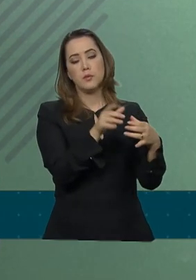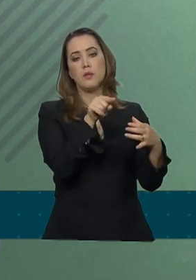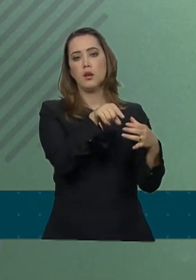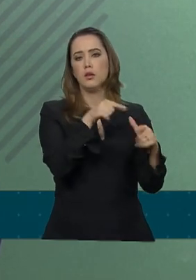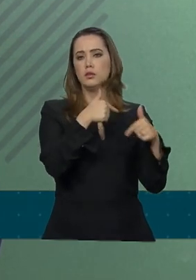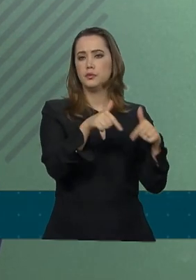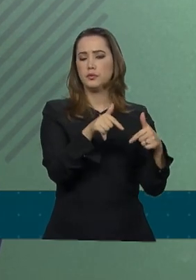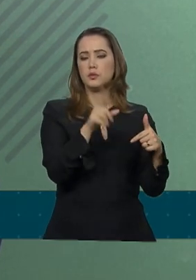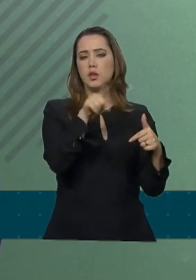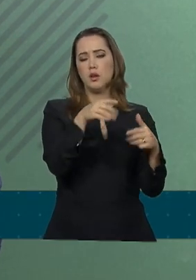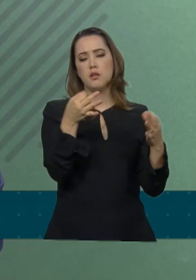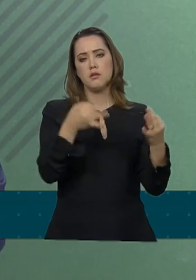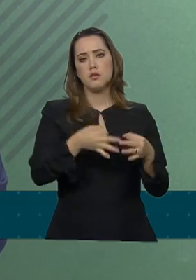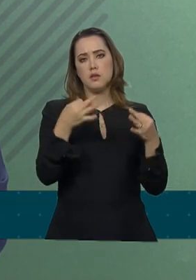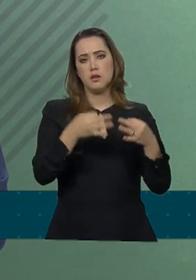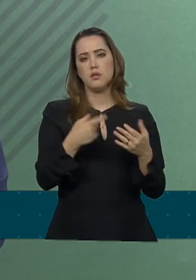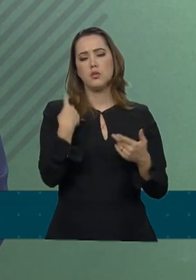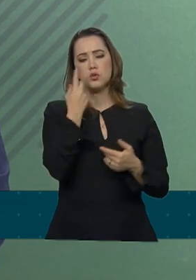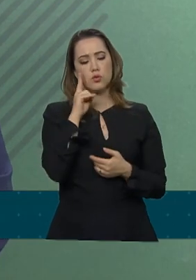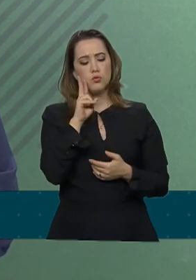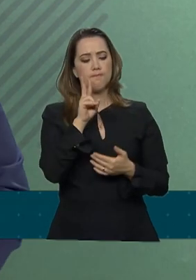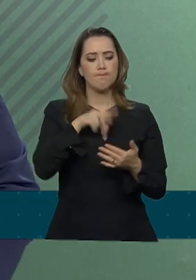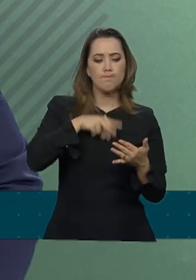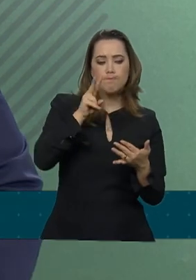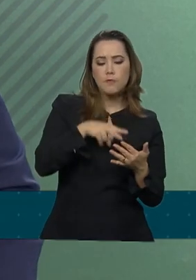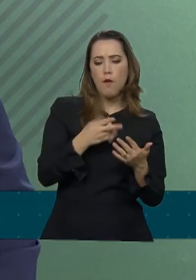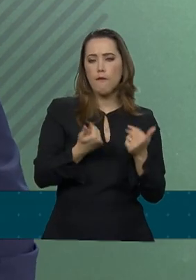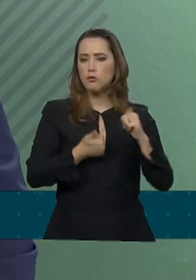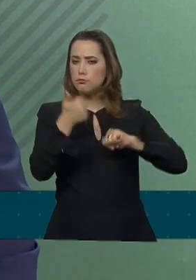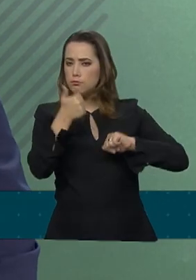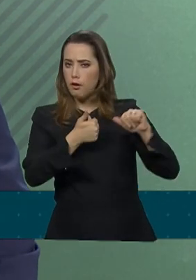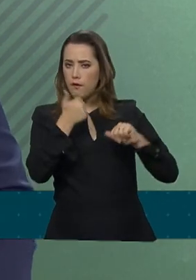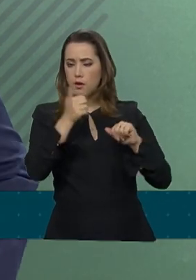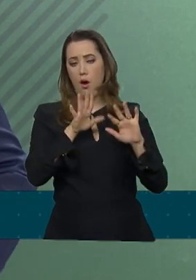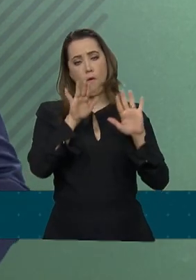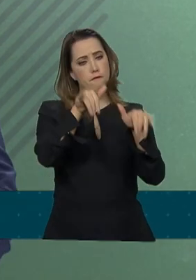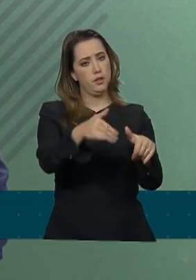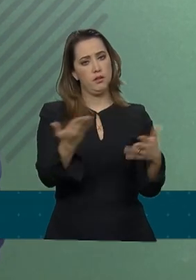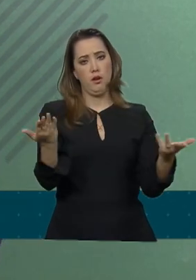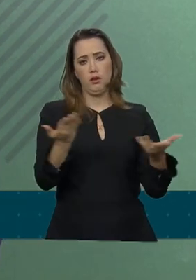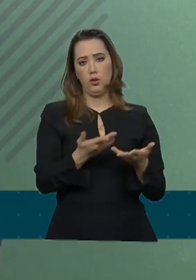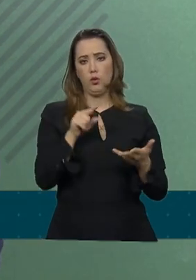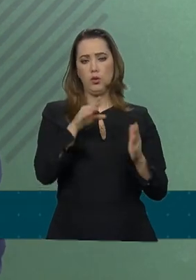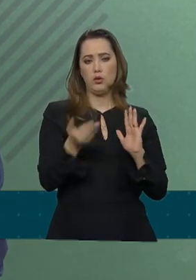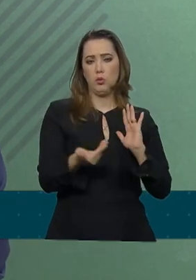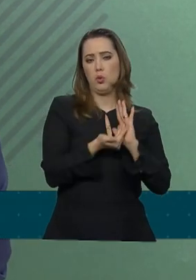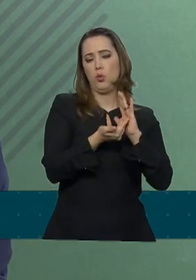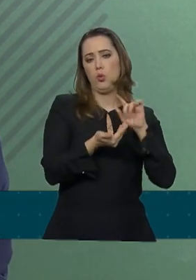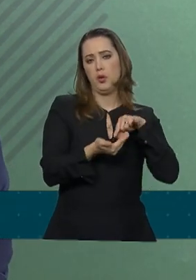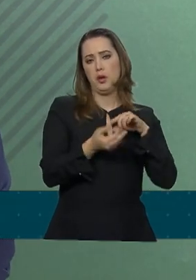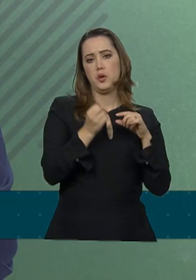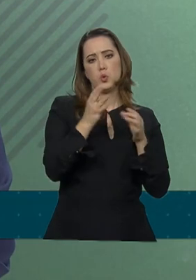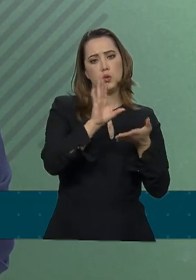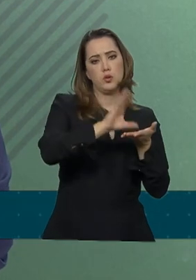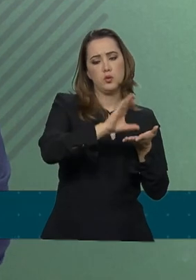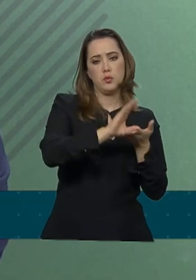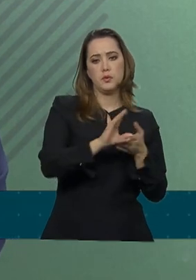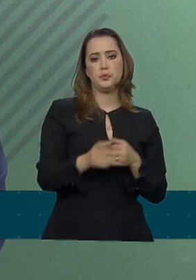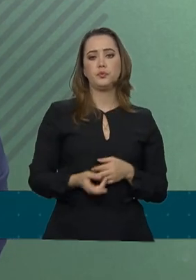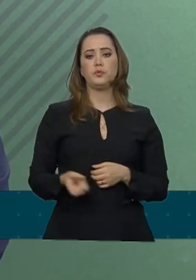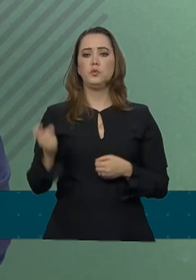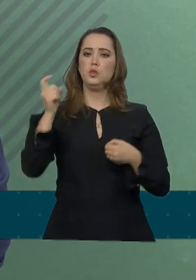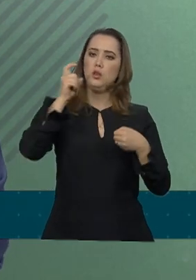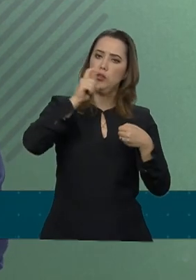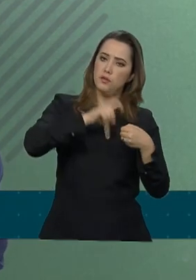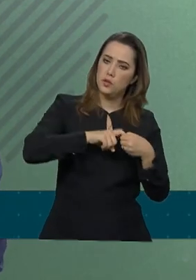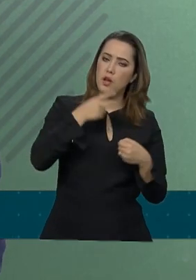de trabalho, é que efetivamente serão submetidas à apreciação do plenário e das comissões. Eu quero voltar